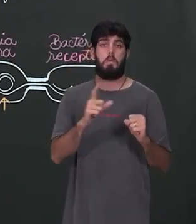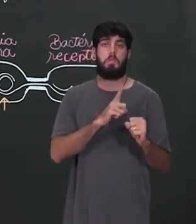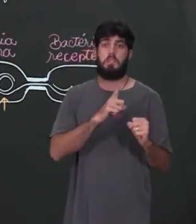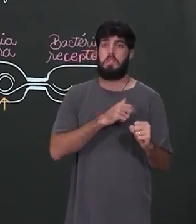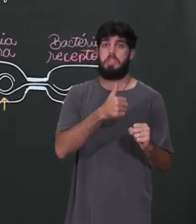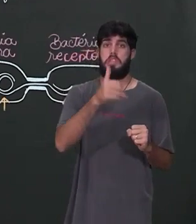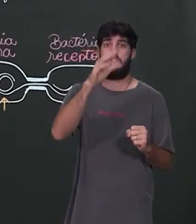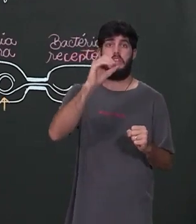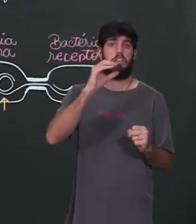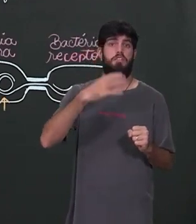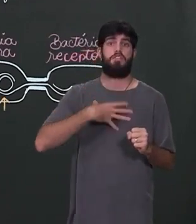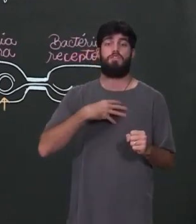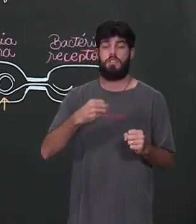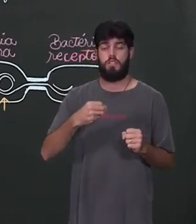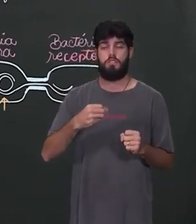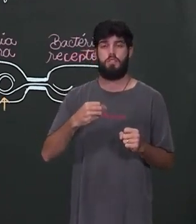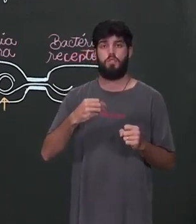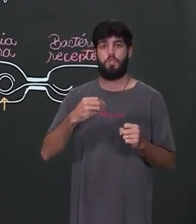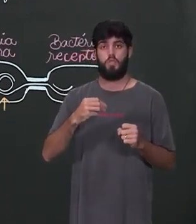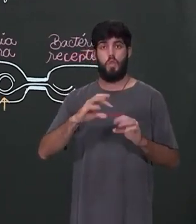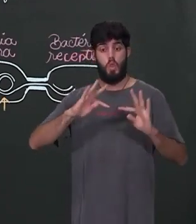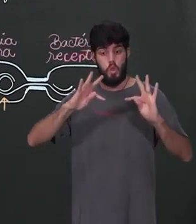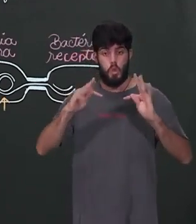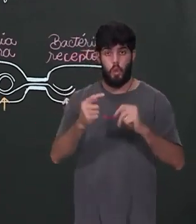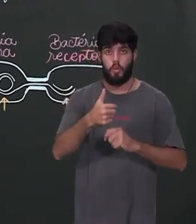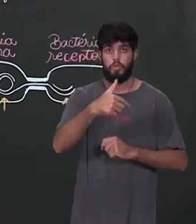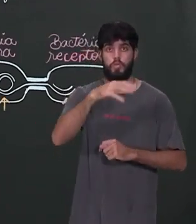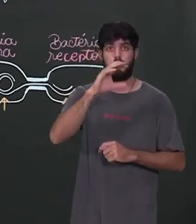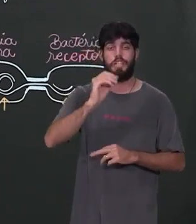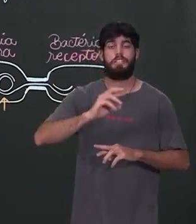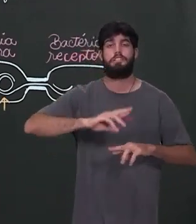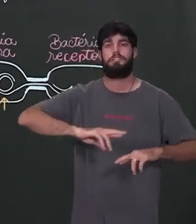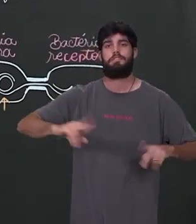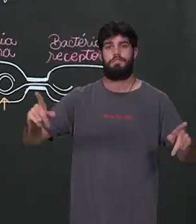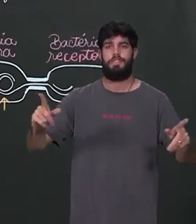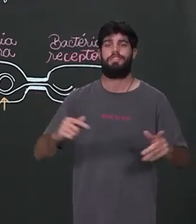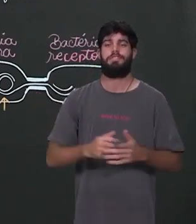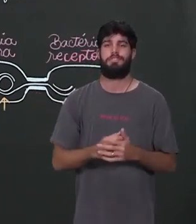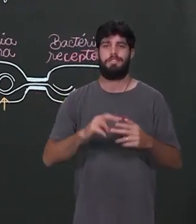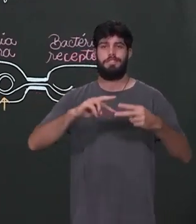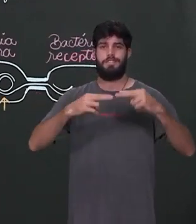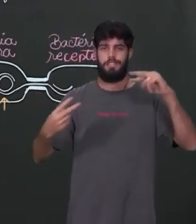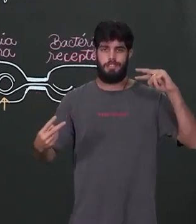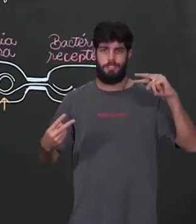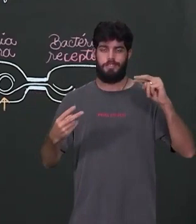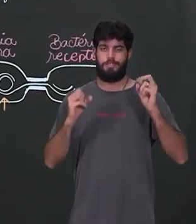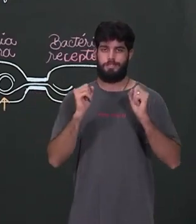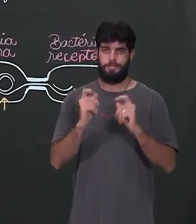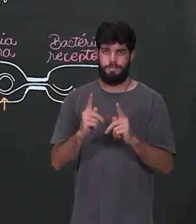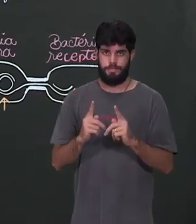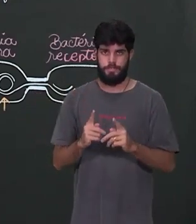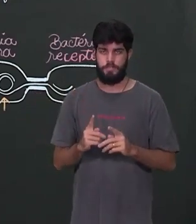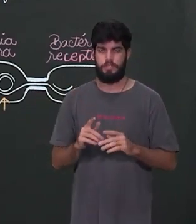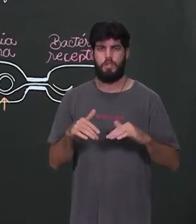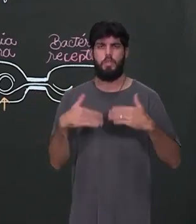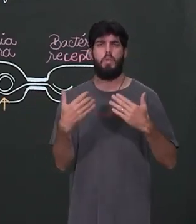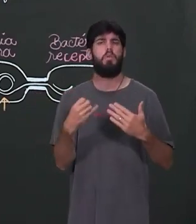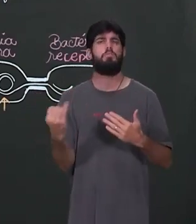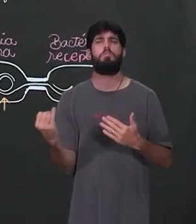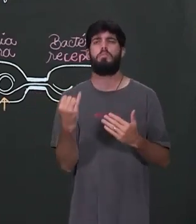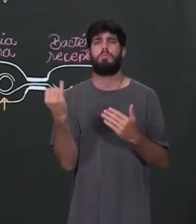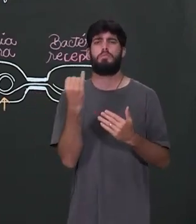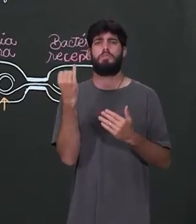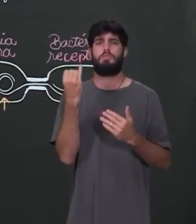filhos serão diferentes. Por quê? Porque rola uma variabilidade genética. E qual é a importância de se ter